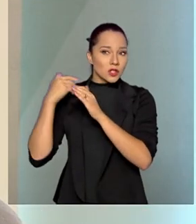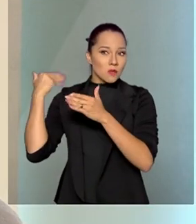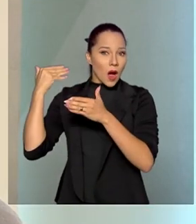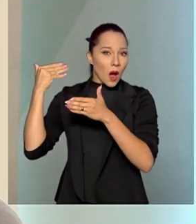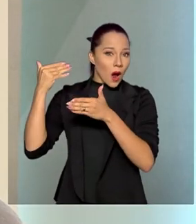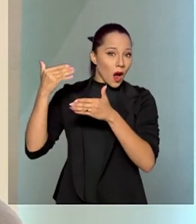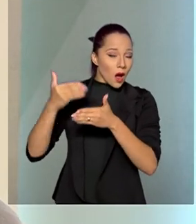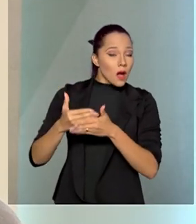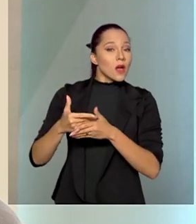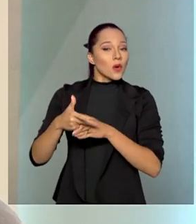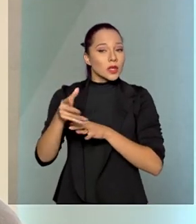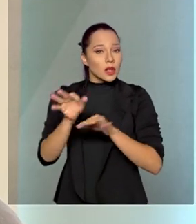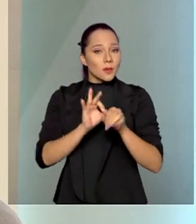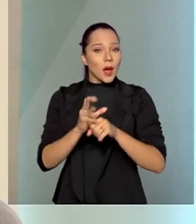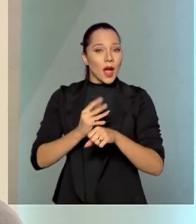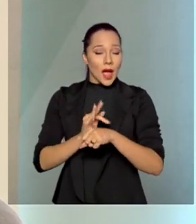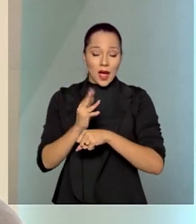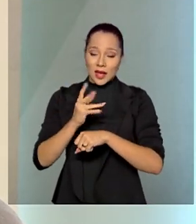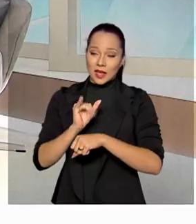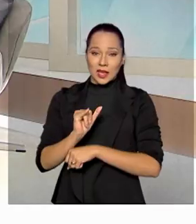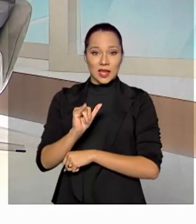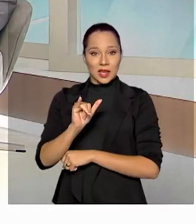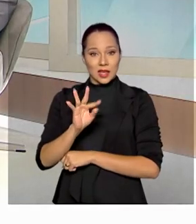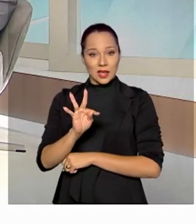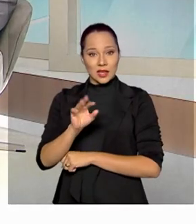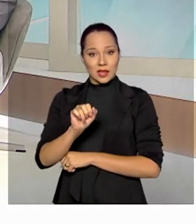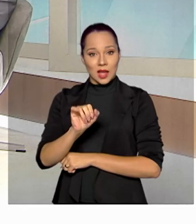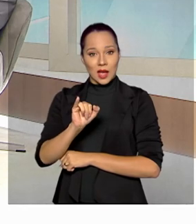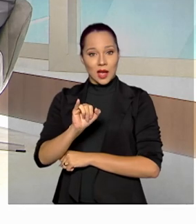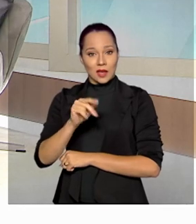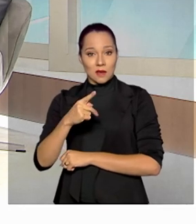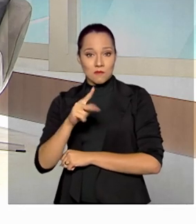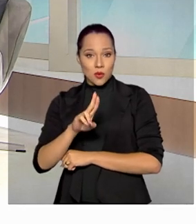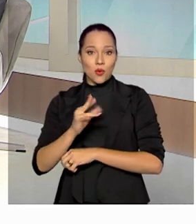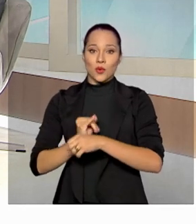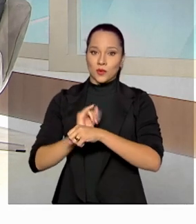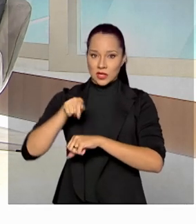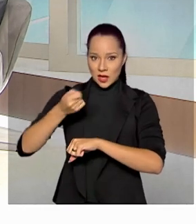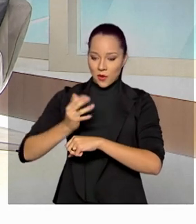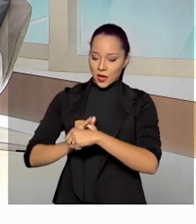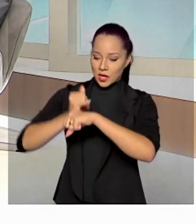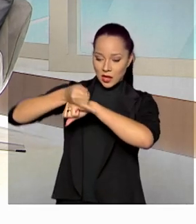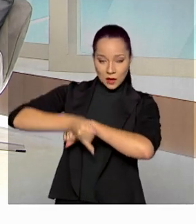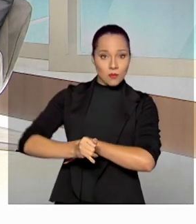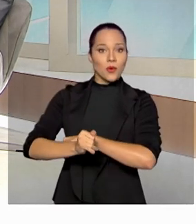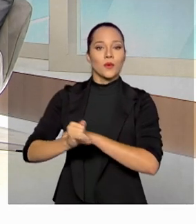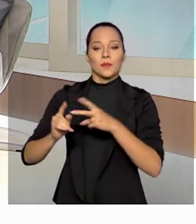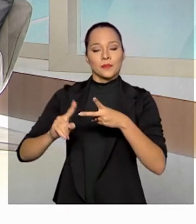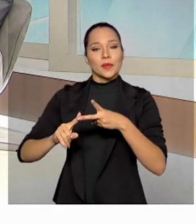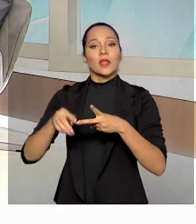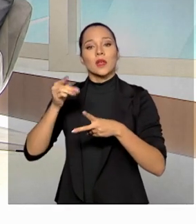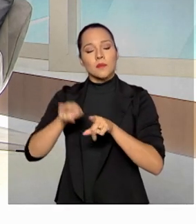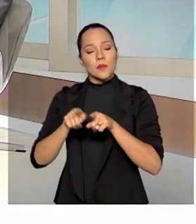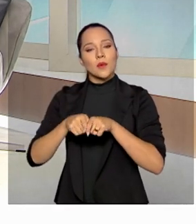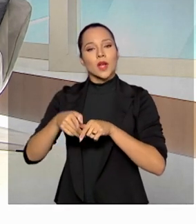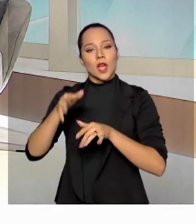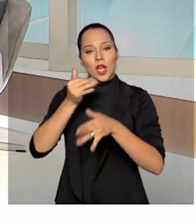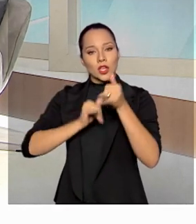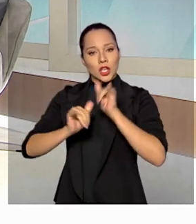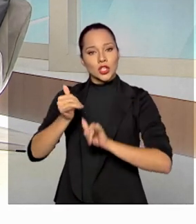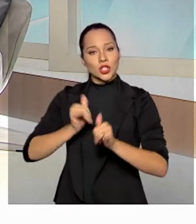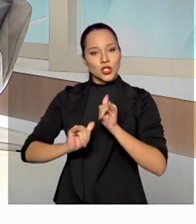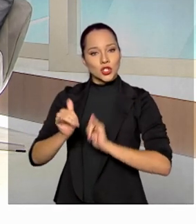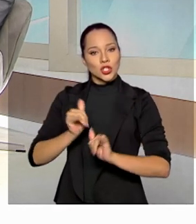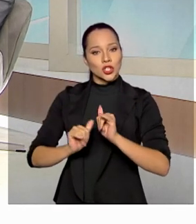quando construímos Itaipu, a grande hidrelétrica de Itaipu, quando fomos para a energia nuclear, já